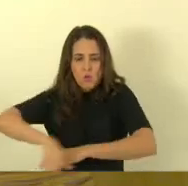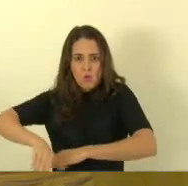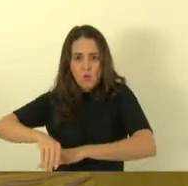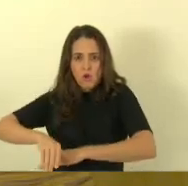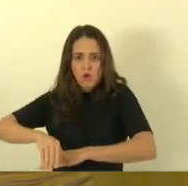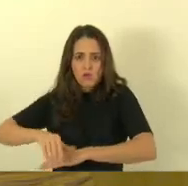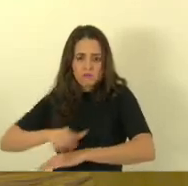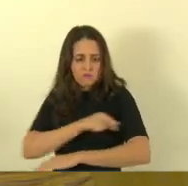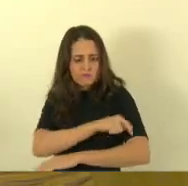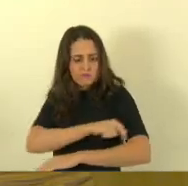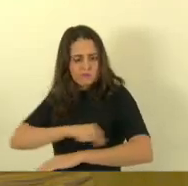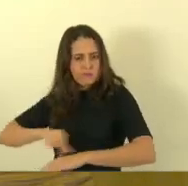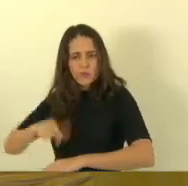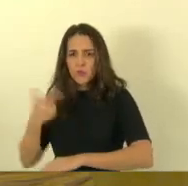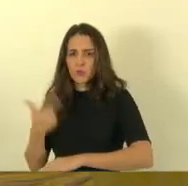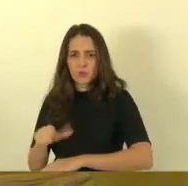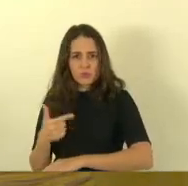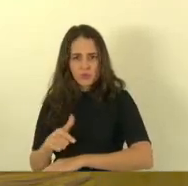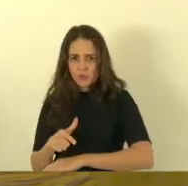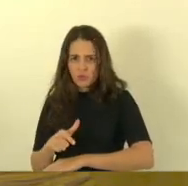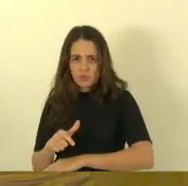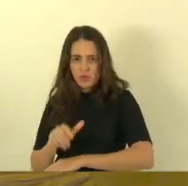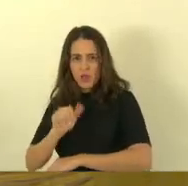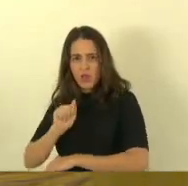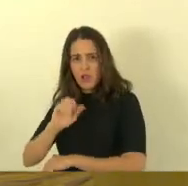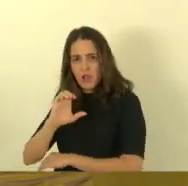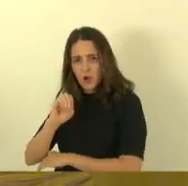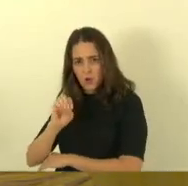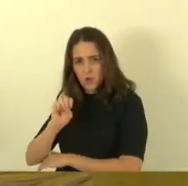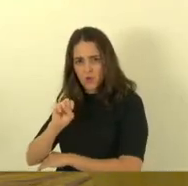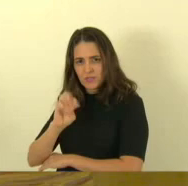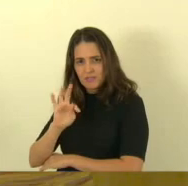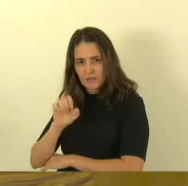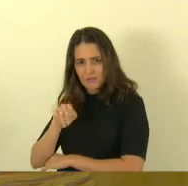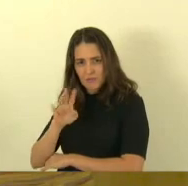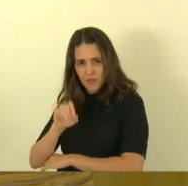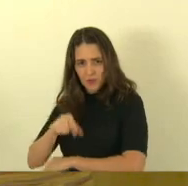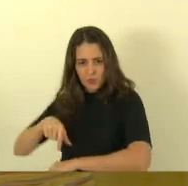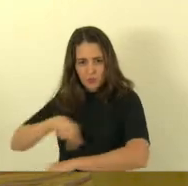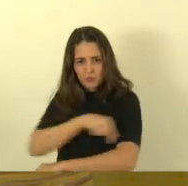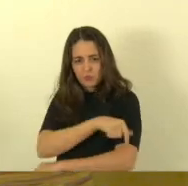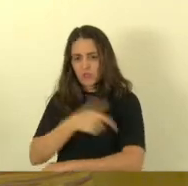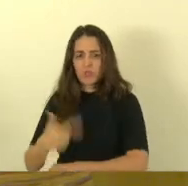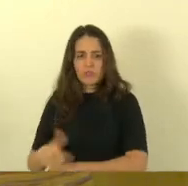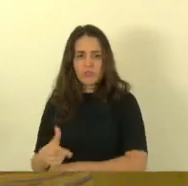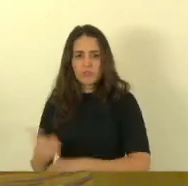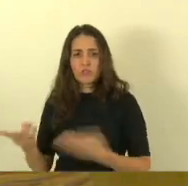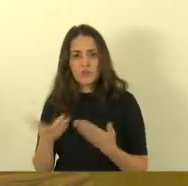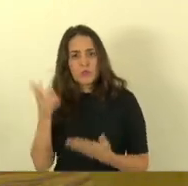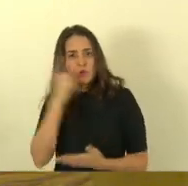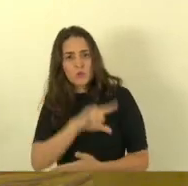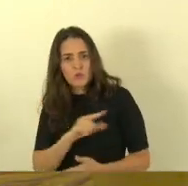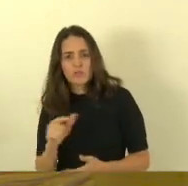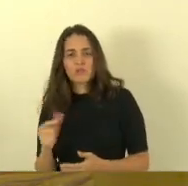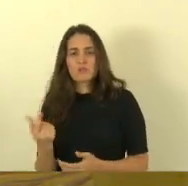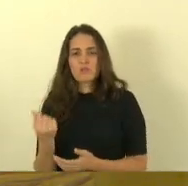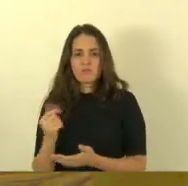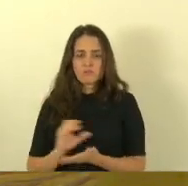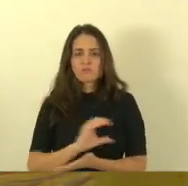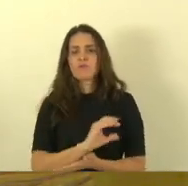pavimentação. Uma obra de 90 milhões de reais que já está sendo executada. Conseguimos, junto ao governador Renato Casagrande, o DR,